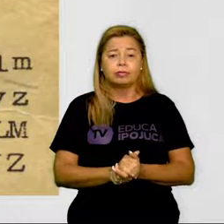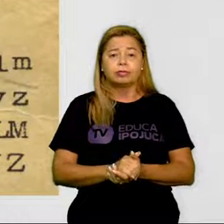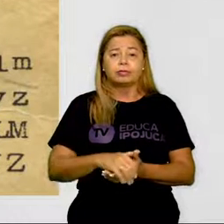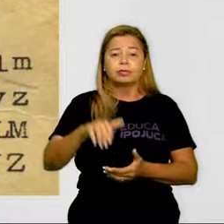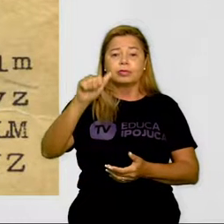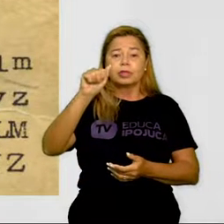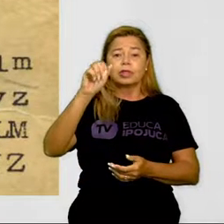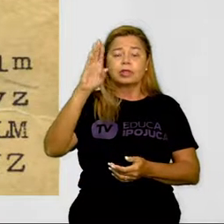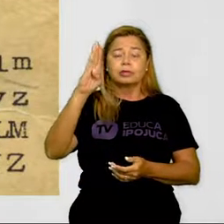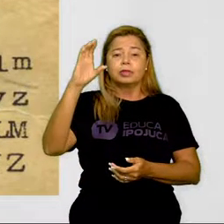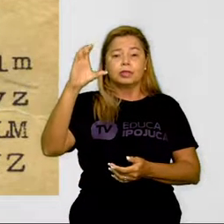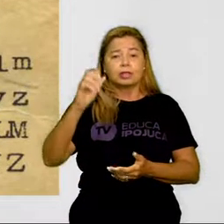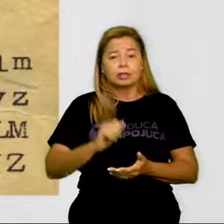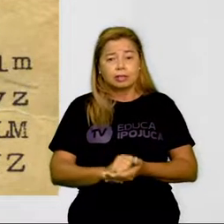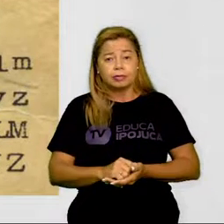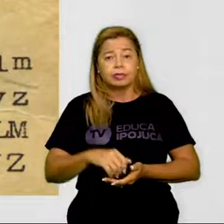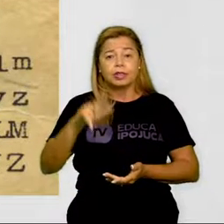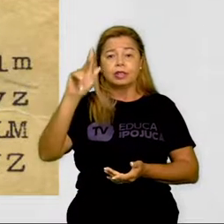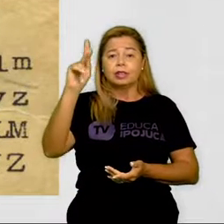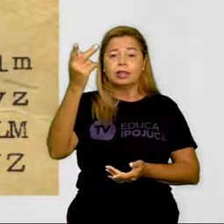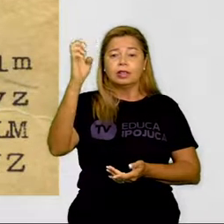Alfabeto hebreu, veja aí, ó.